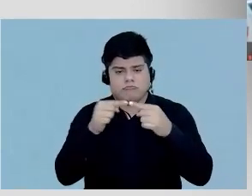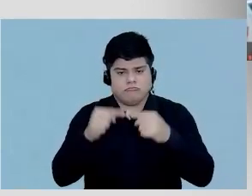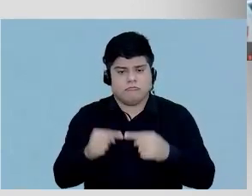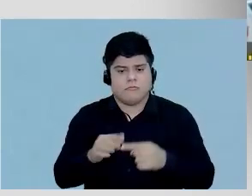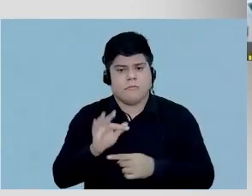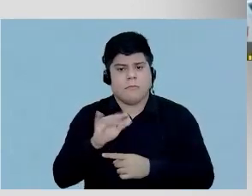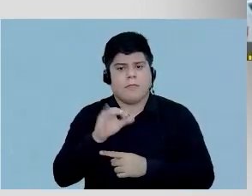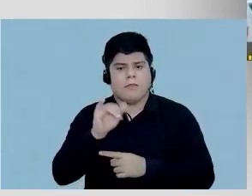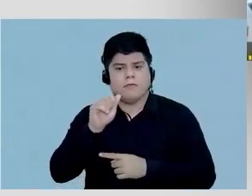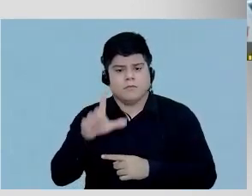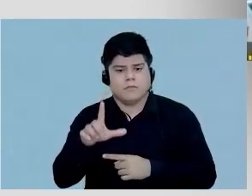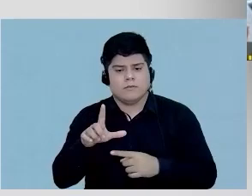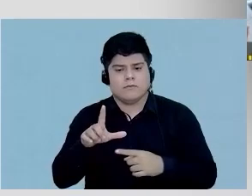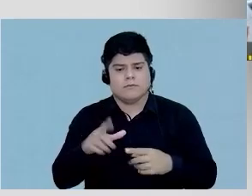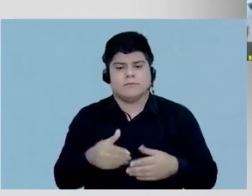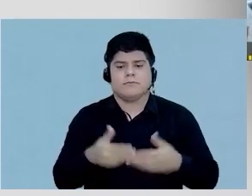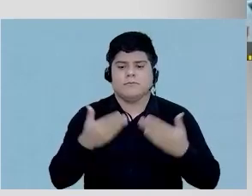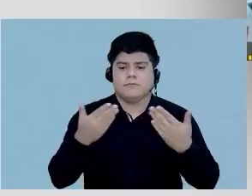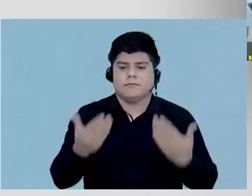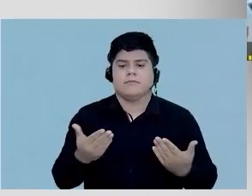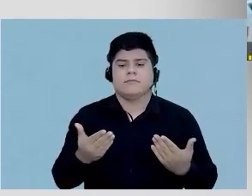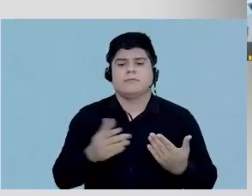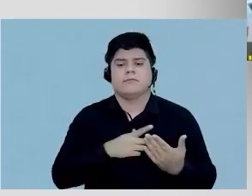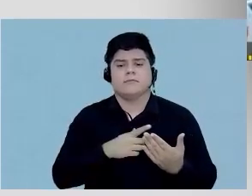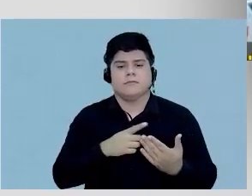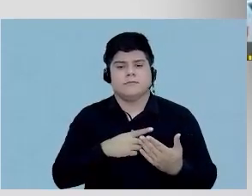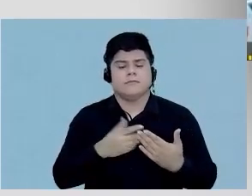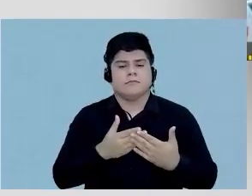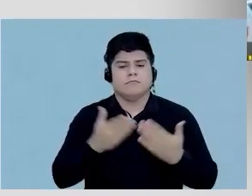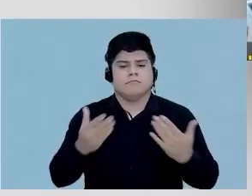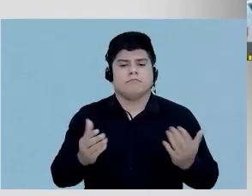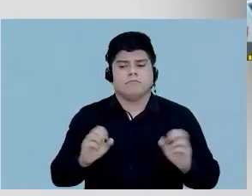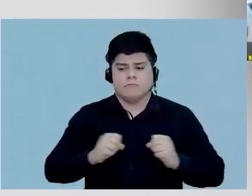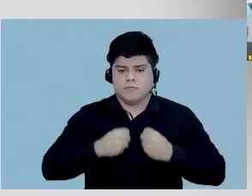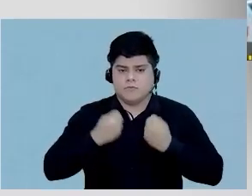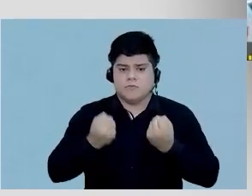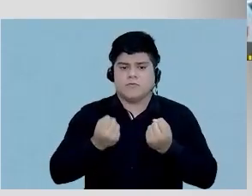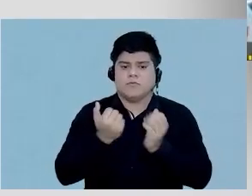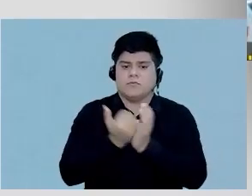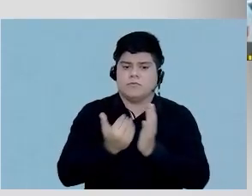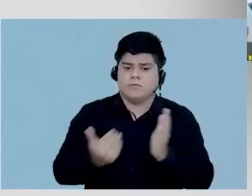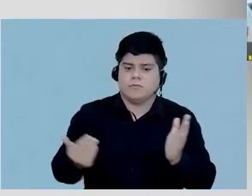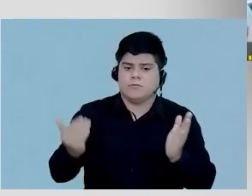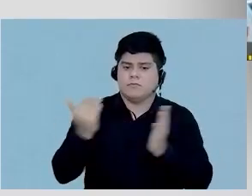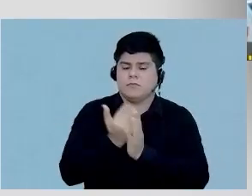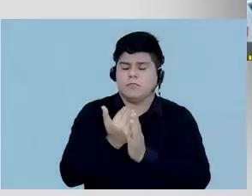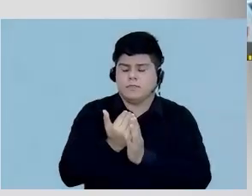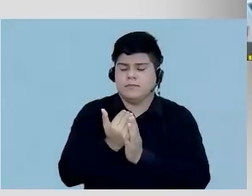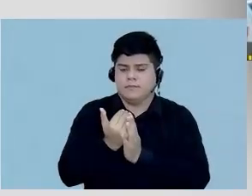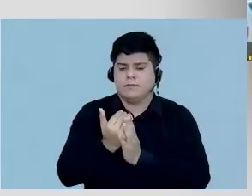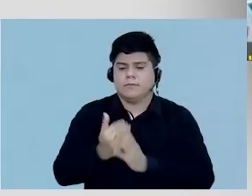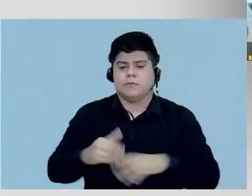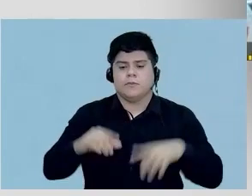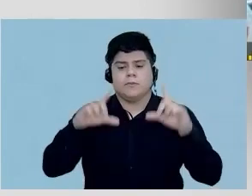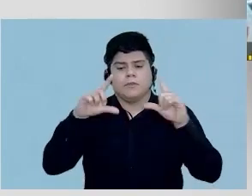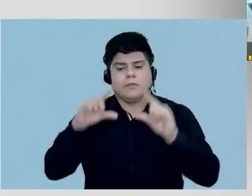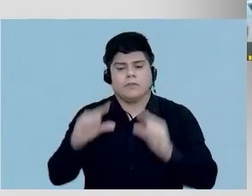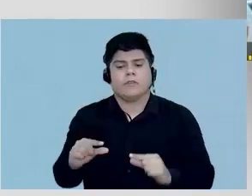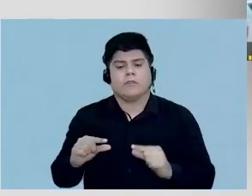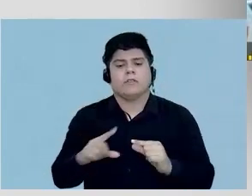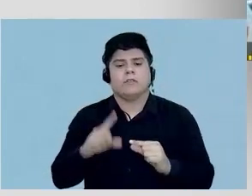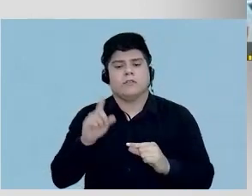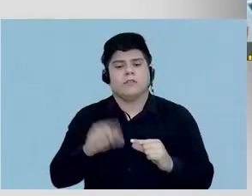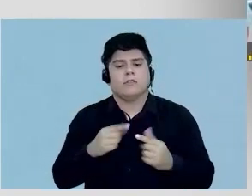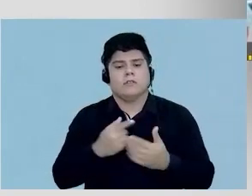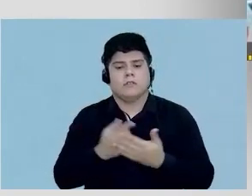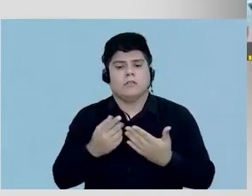Esse doente a gente tem que fazer um impulso maior na redução dos